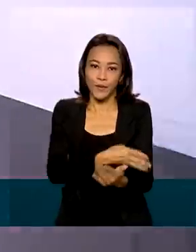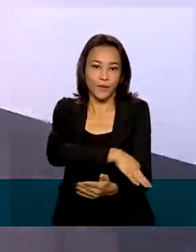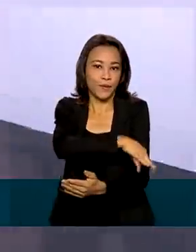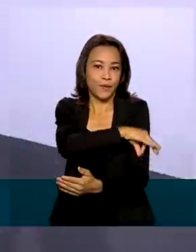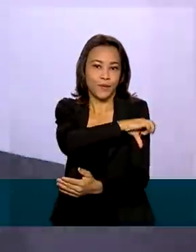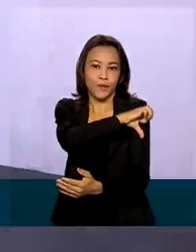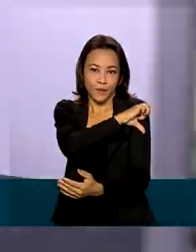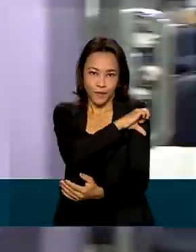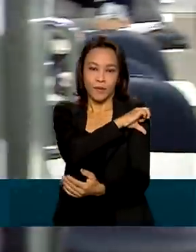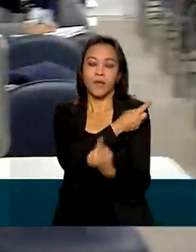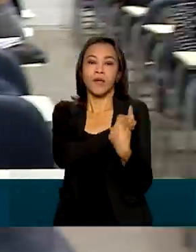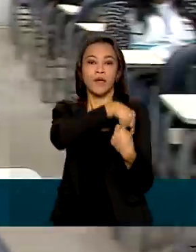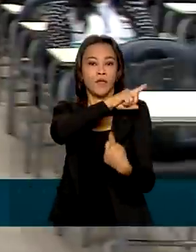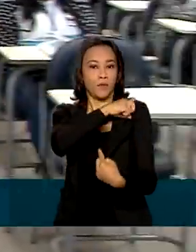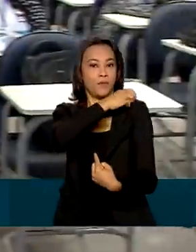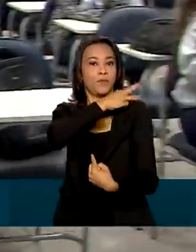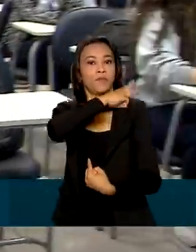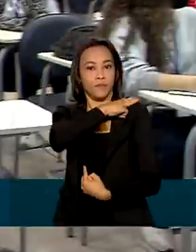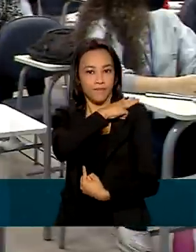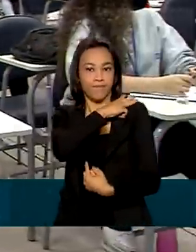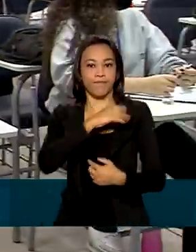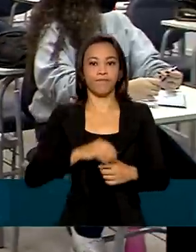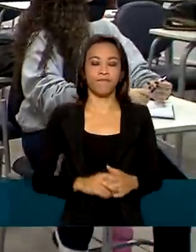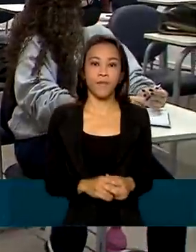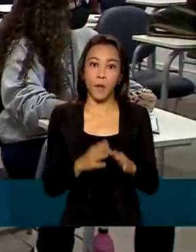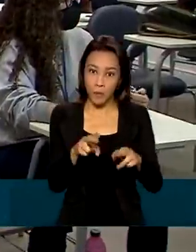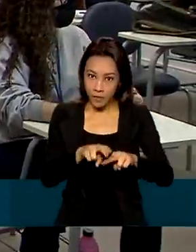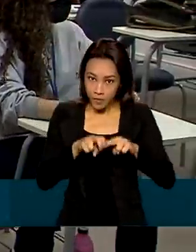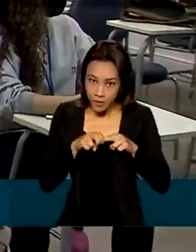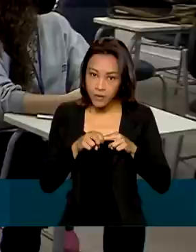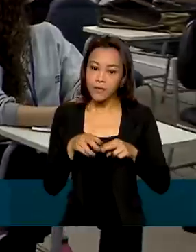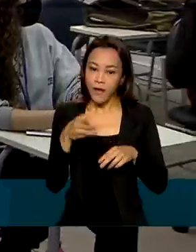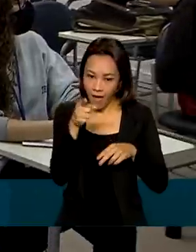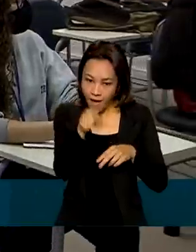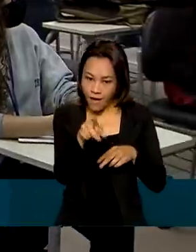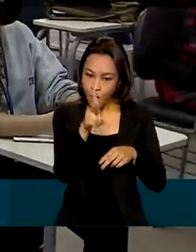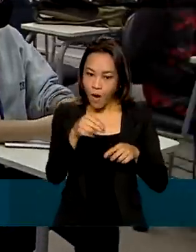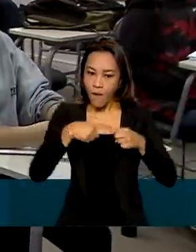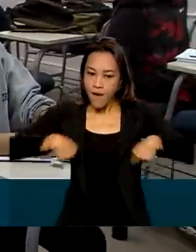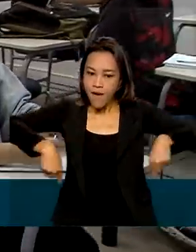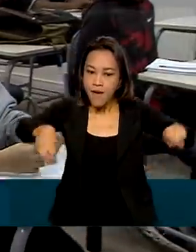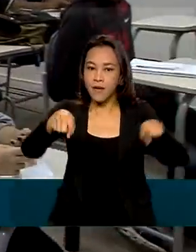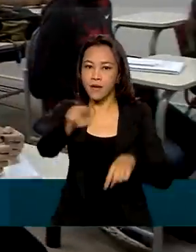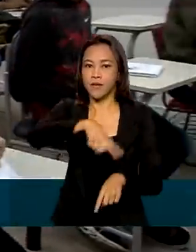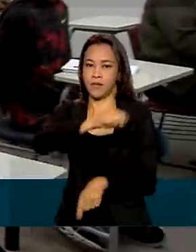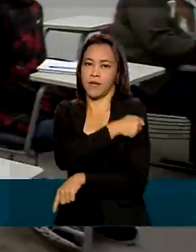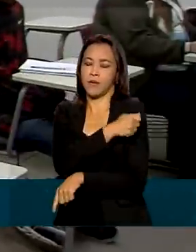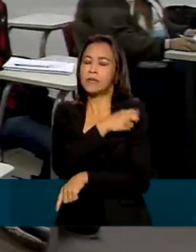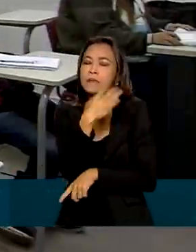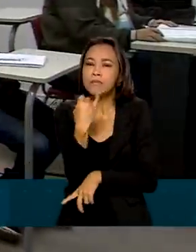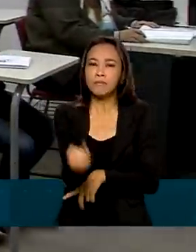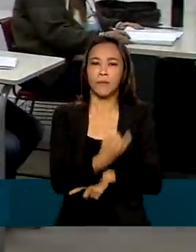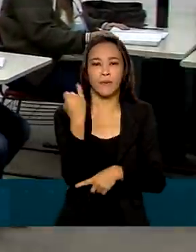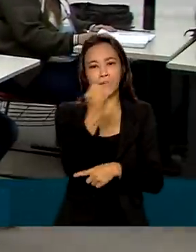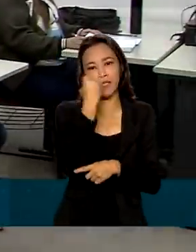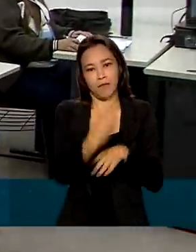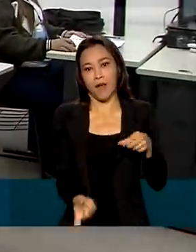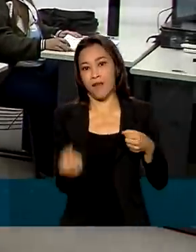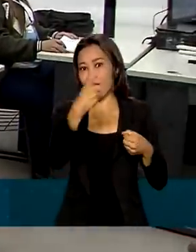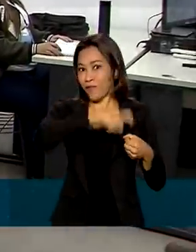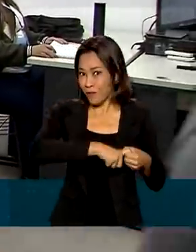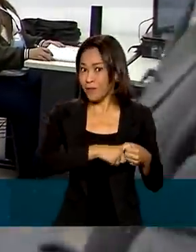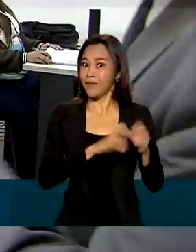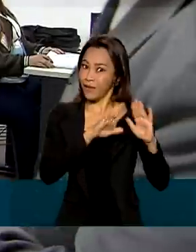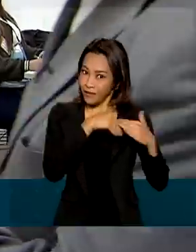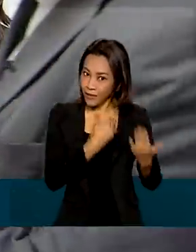inclui os ensinos fundamental e médio. Por isso, turmas como essa aqui são muito importantes para recuperar o